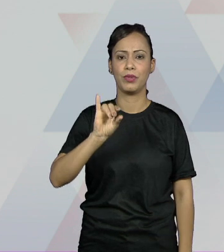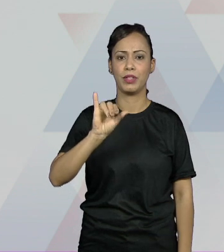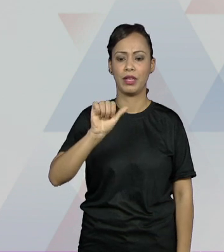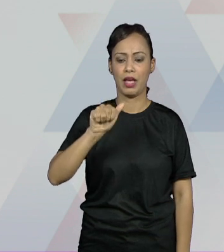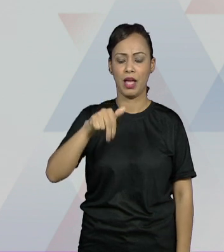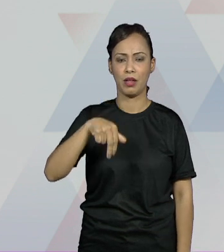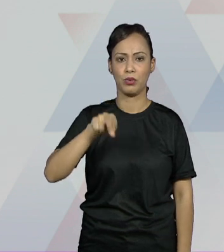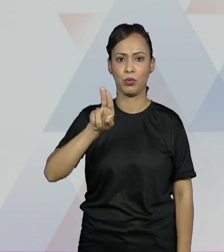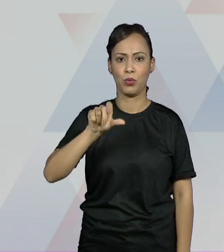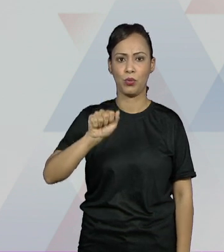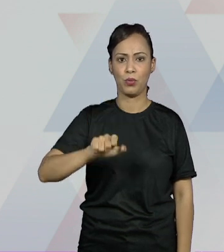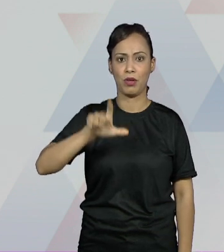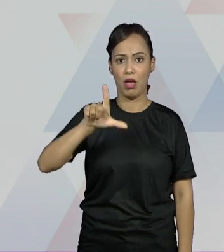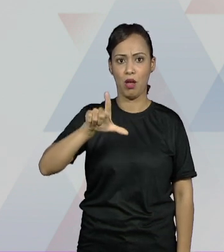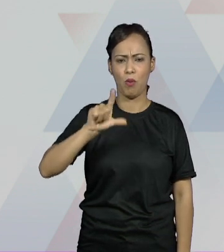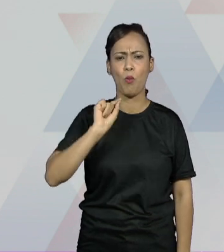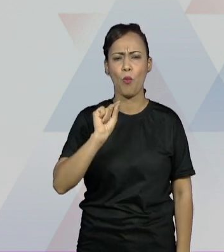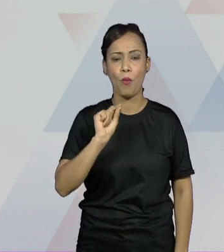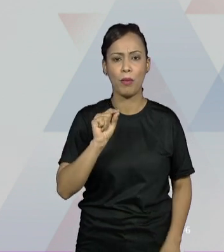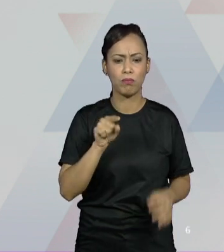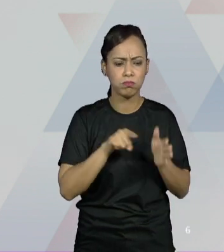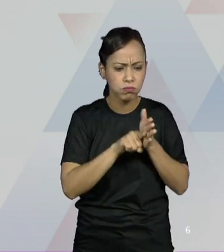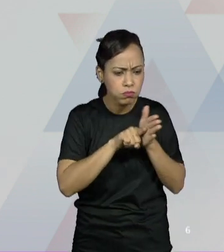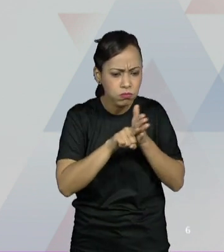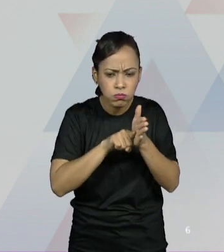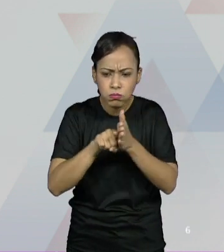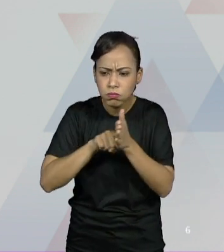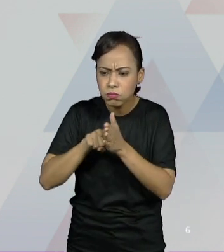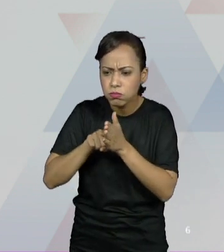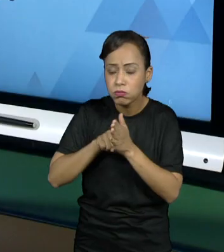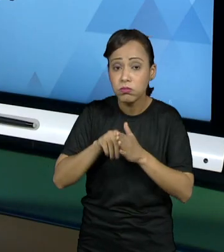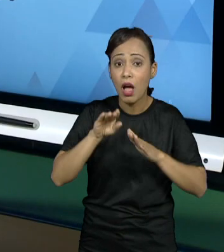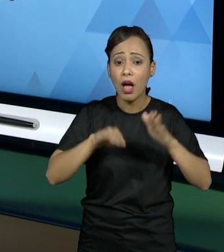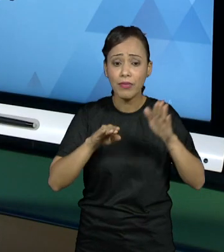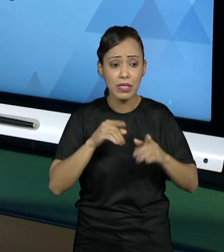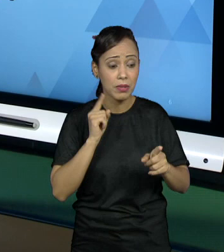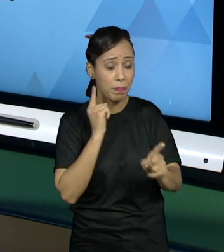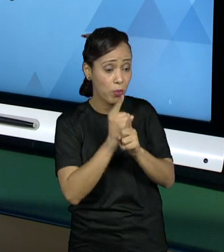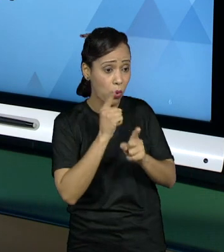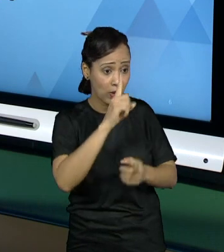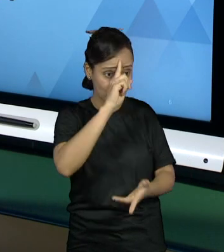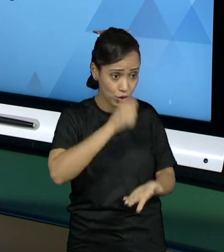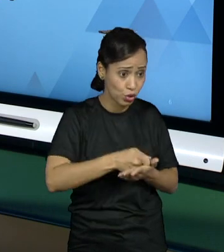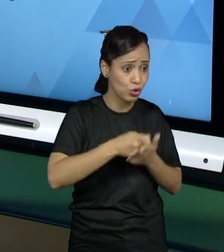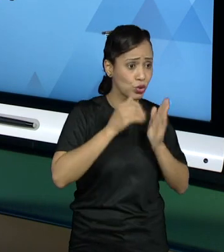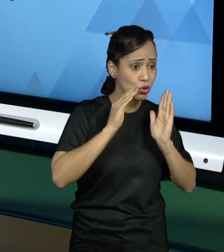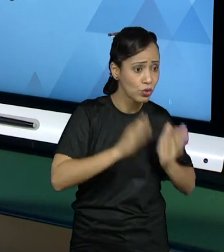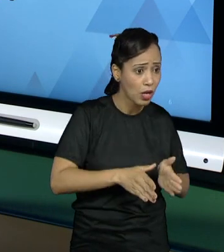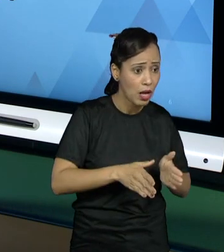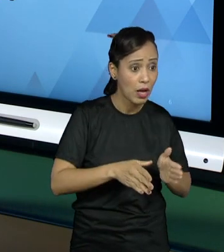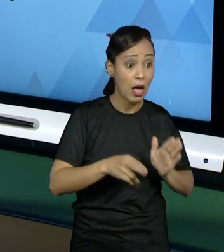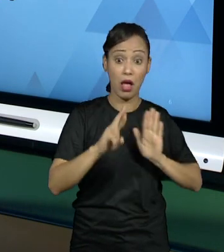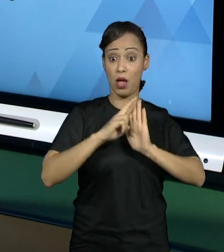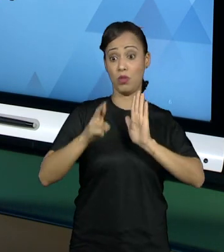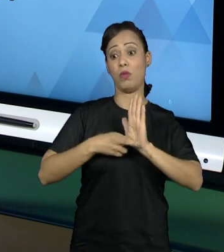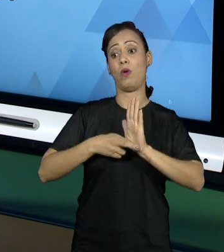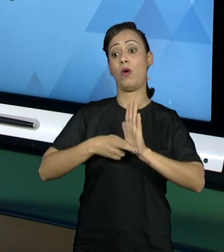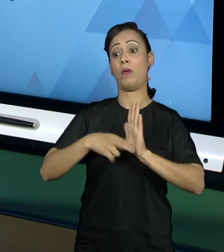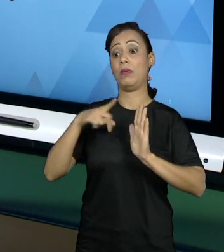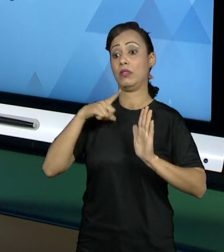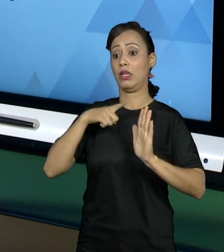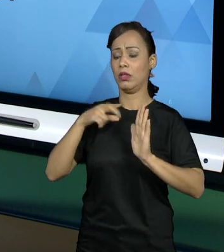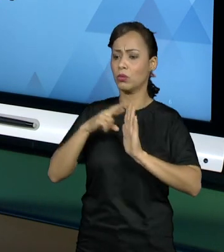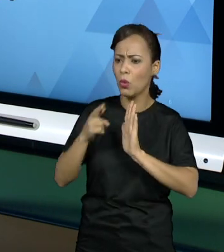Ao fazer a análise do plano, certamente pode ser que algumas deliberações, algumas normativas ainda não